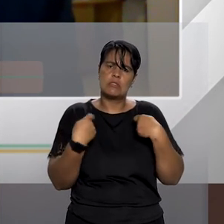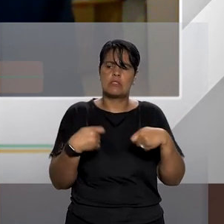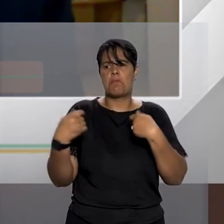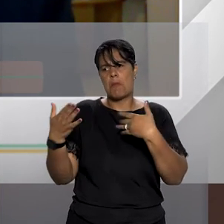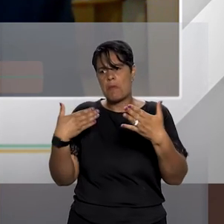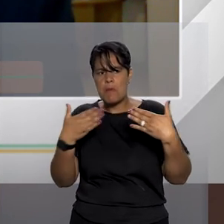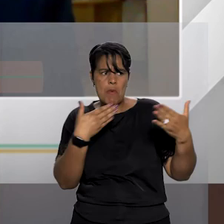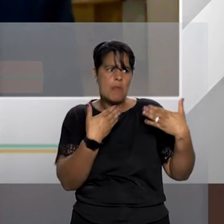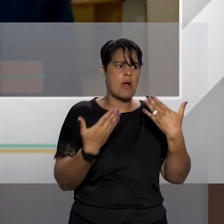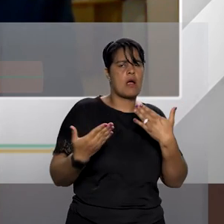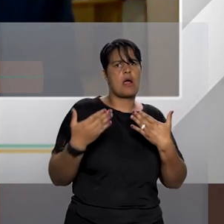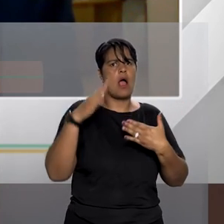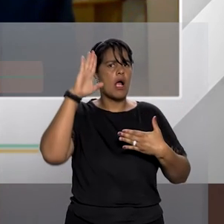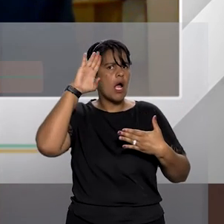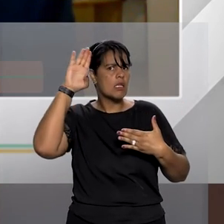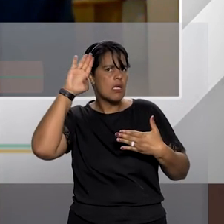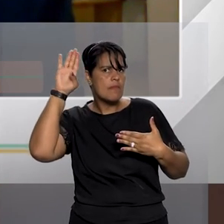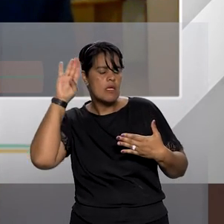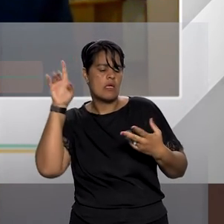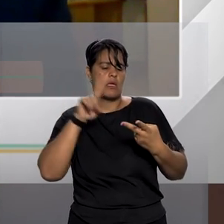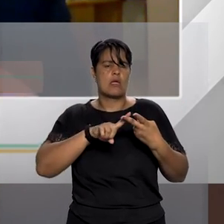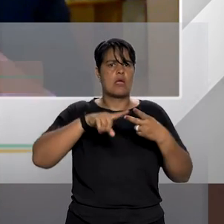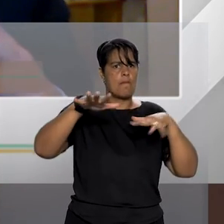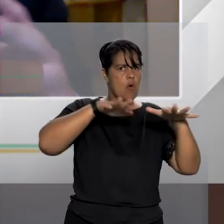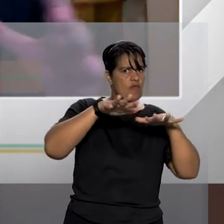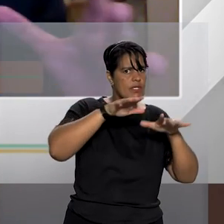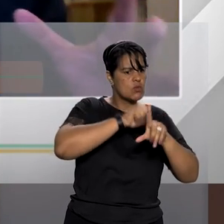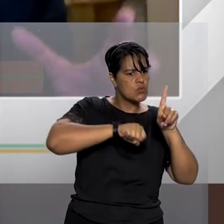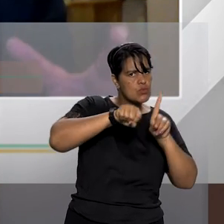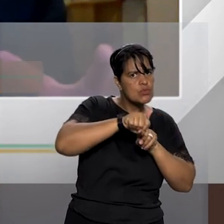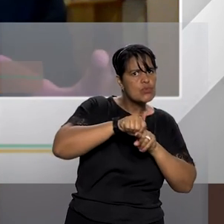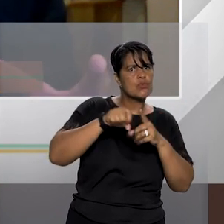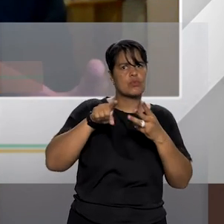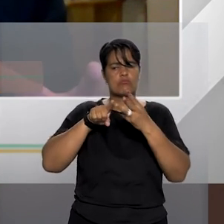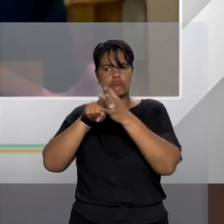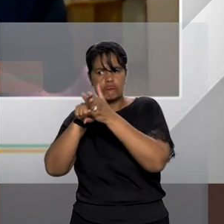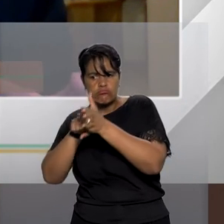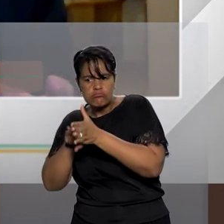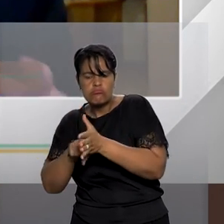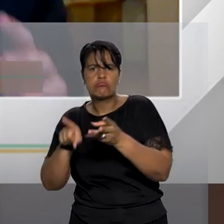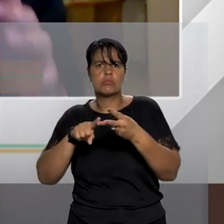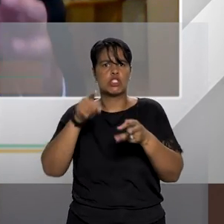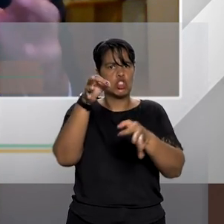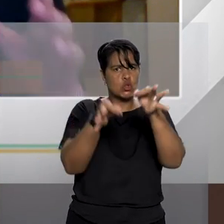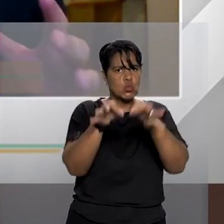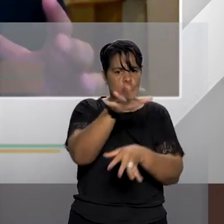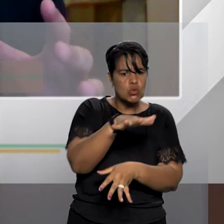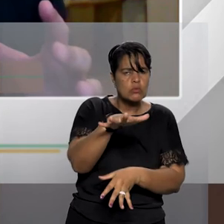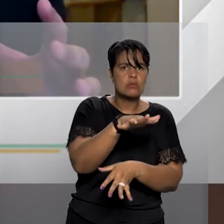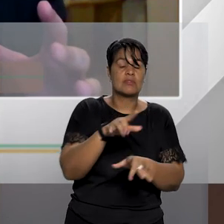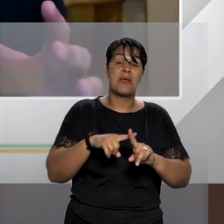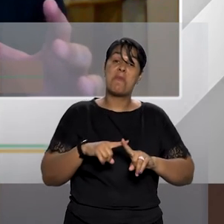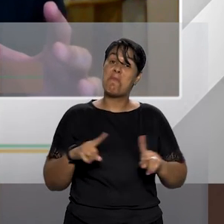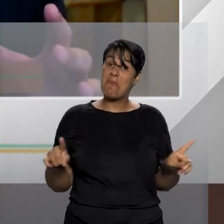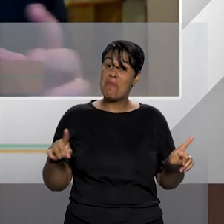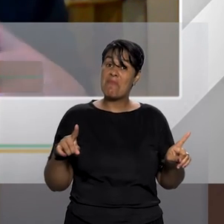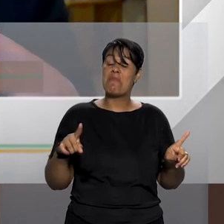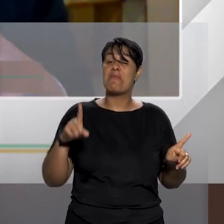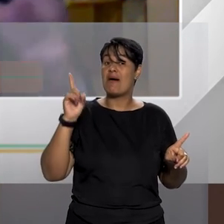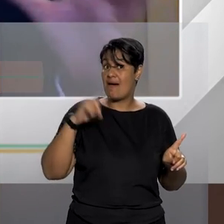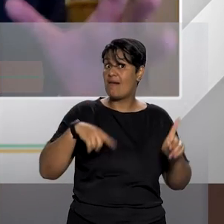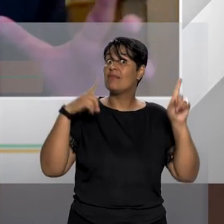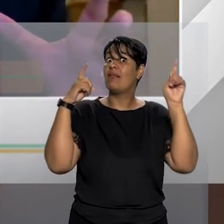com as pesquisadoras com os movimentos sociais com todas as instituições do sistema de justiça dá um trabalho enorme fazer esse